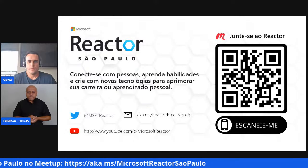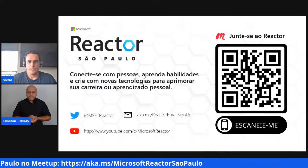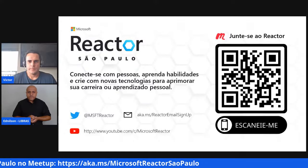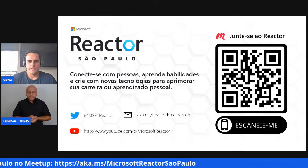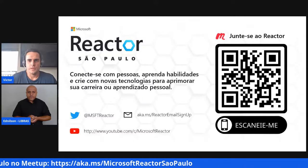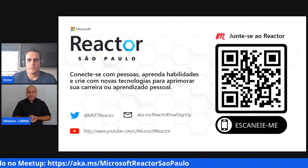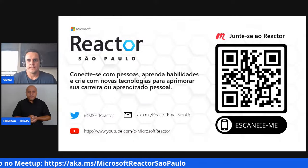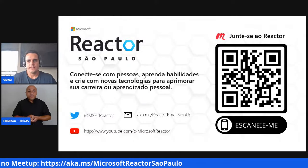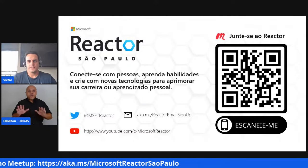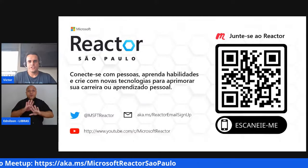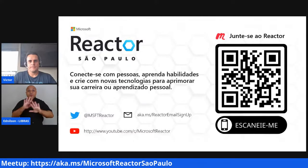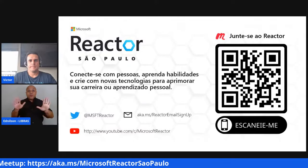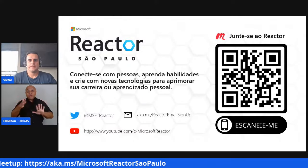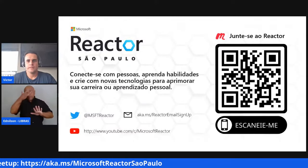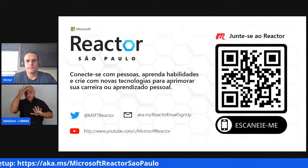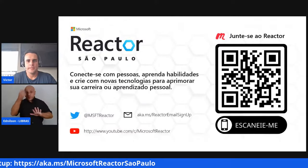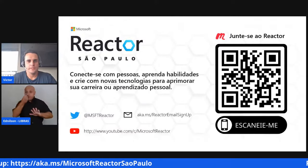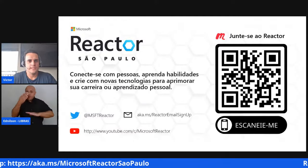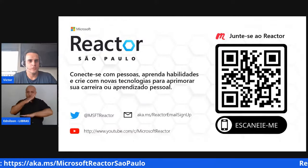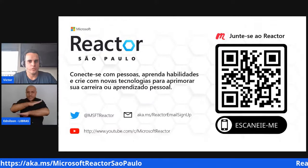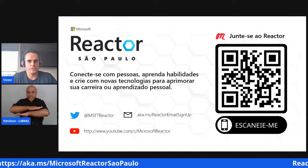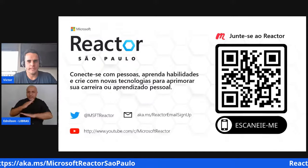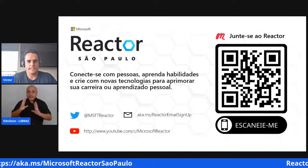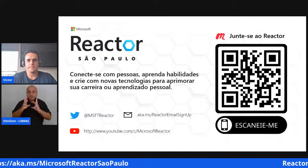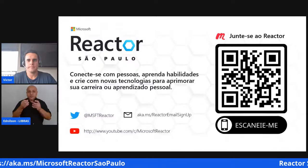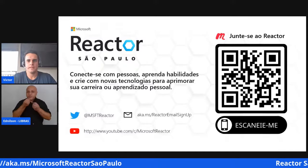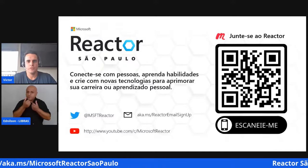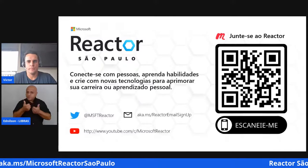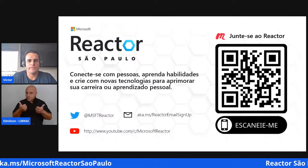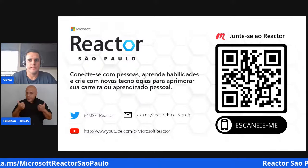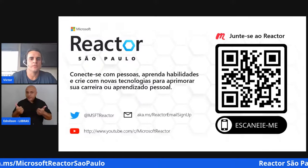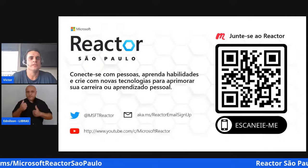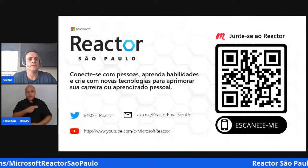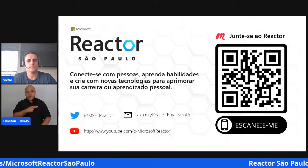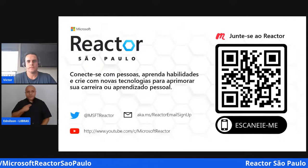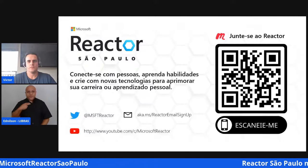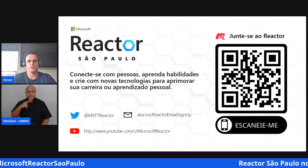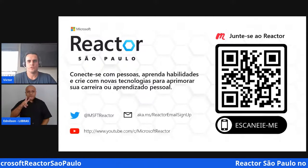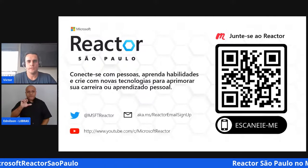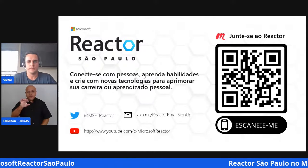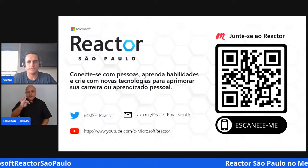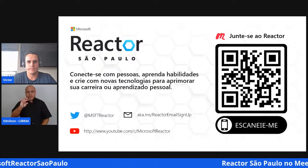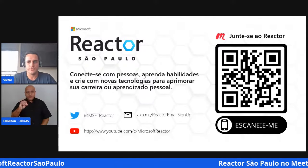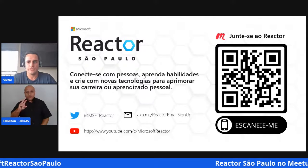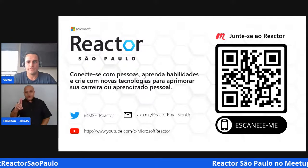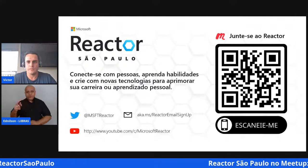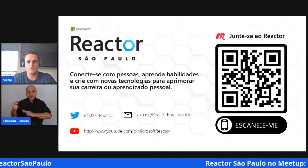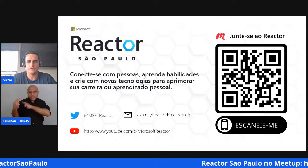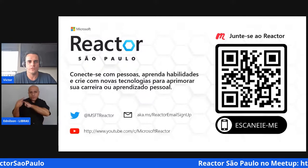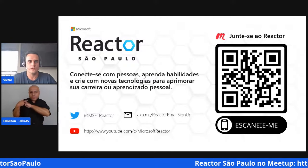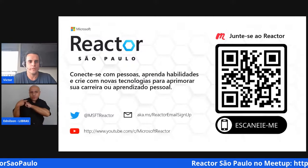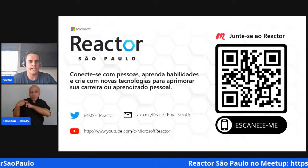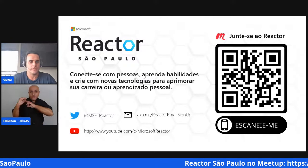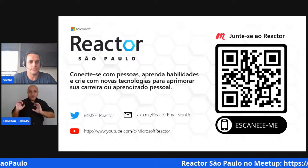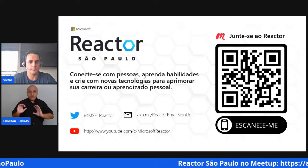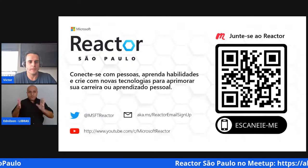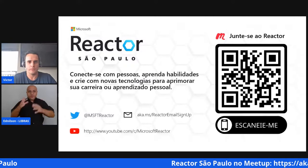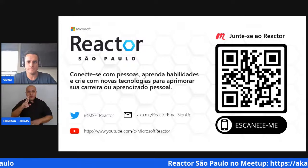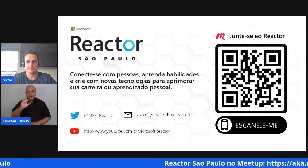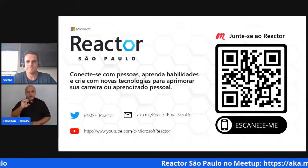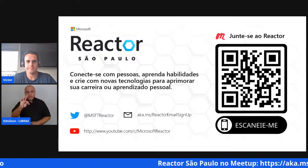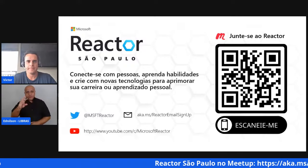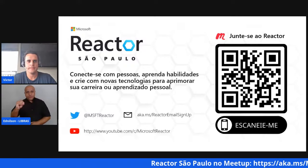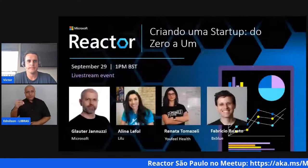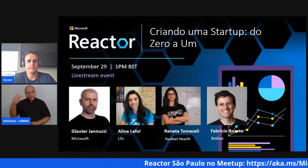Olá pessoal, boa tarde. Espero que sejam todos bem. Meu nome é Victor e eu sou responsável de eventos no Reactor São Paulo.